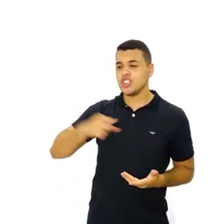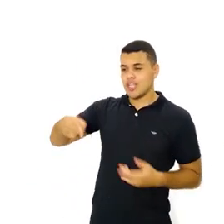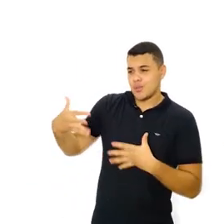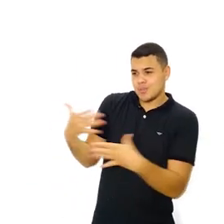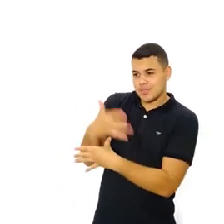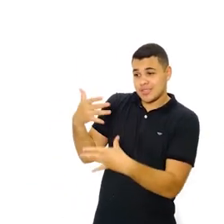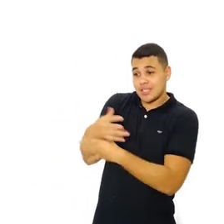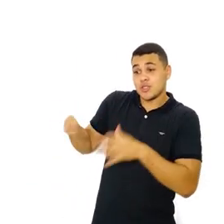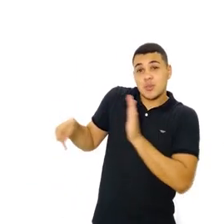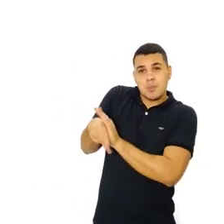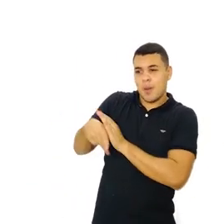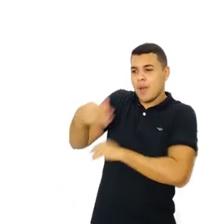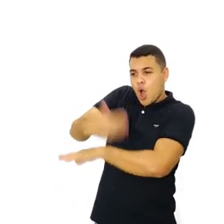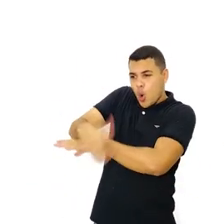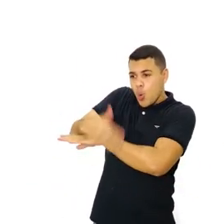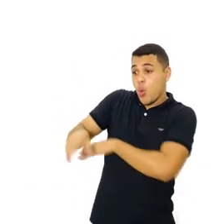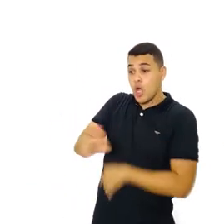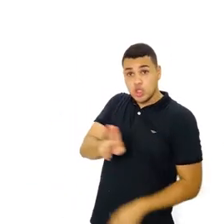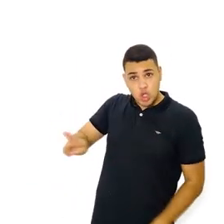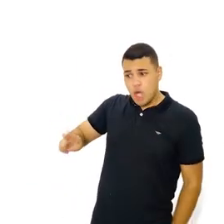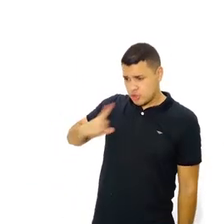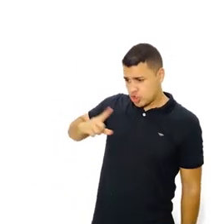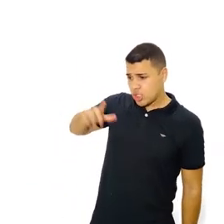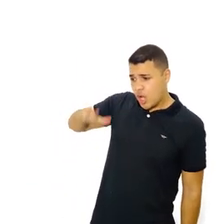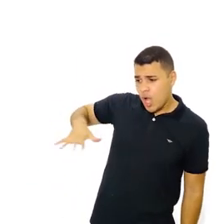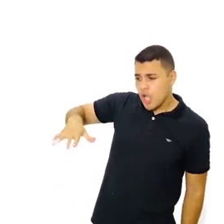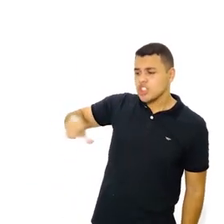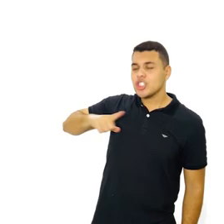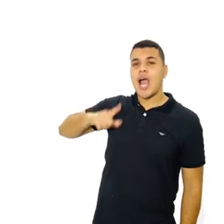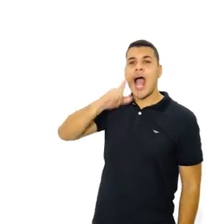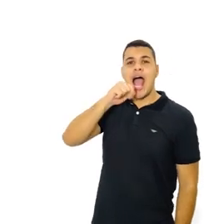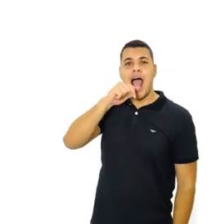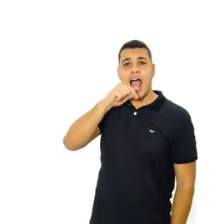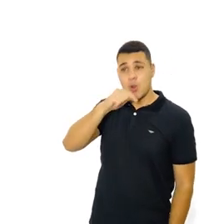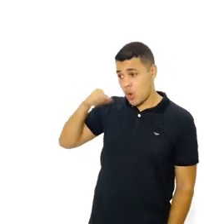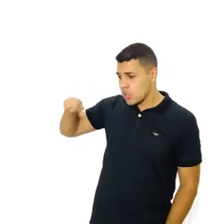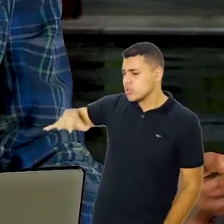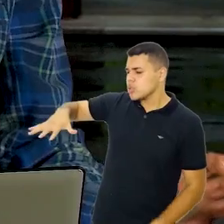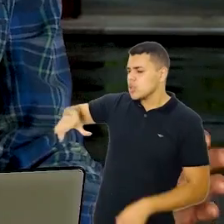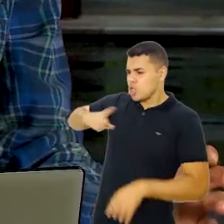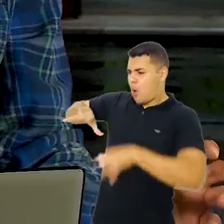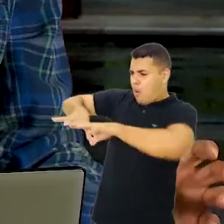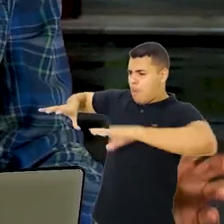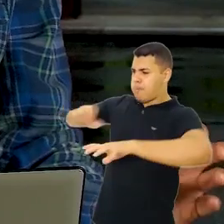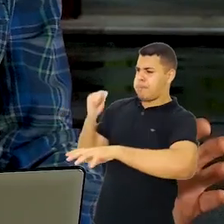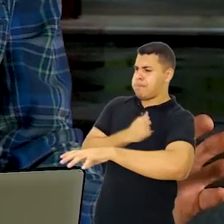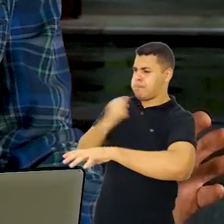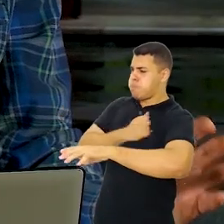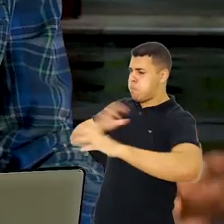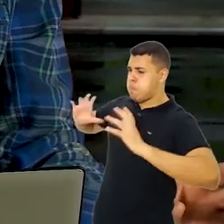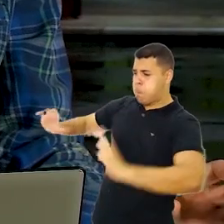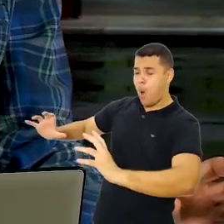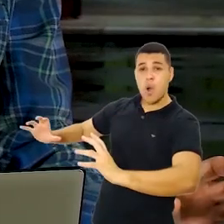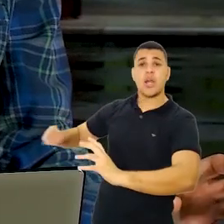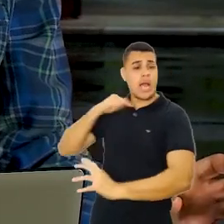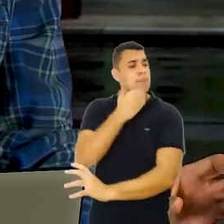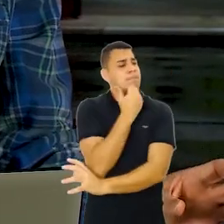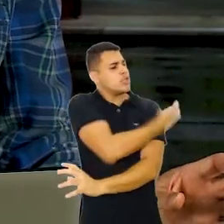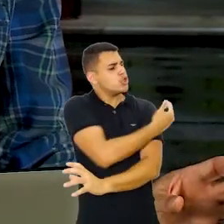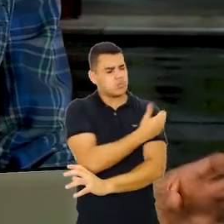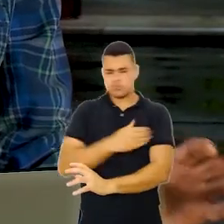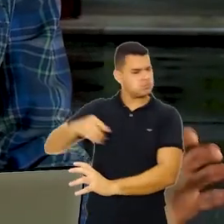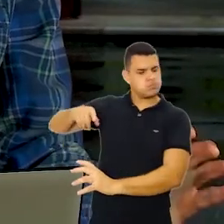basicamente ao redor da bomba de água da rua Broad Street. Pois bem, ele mandou lacrar essa